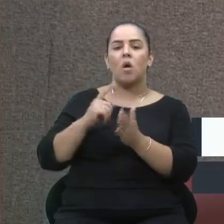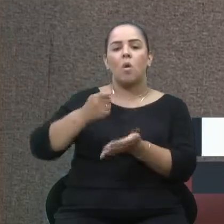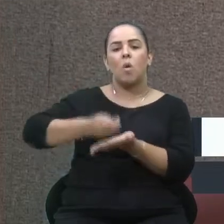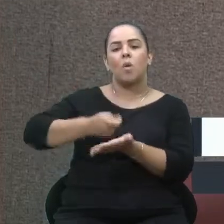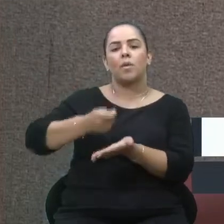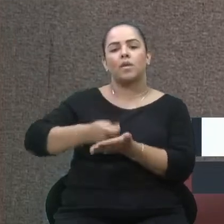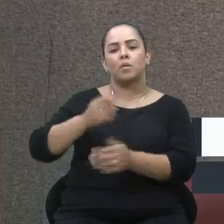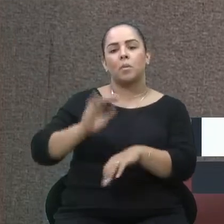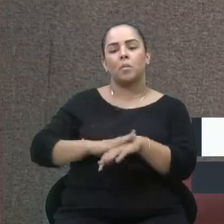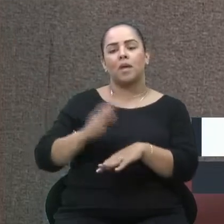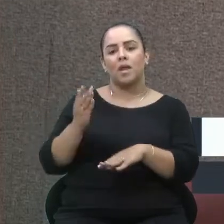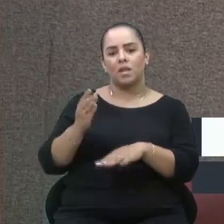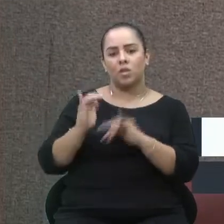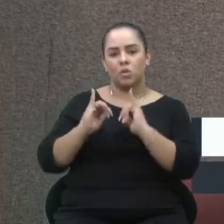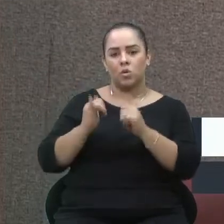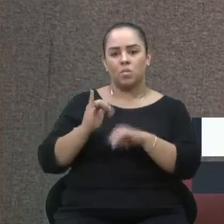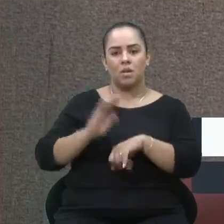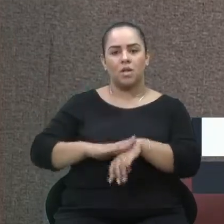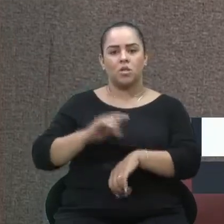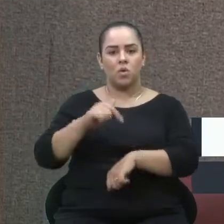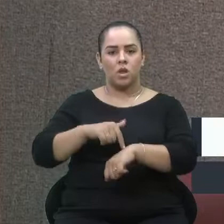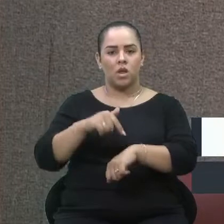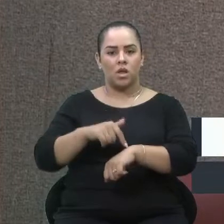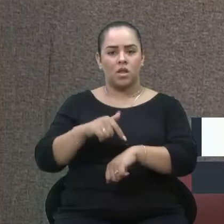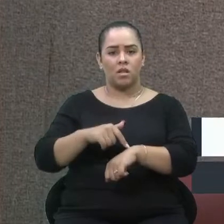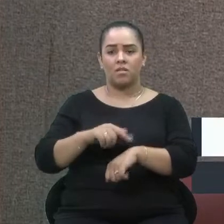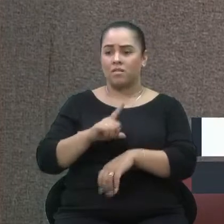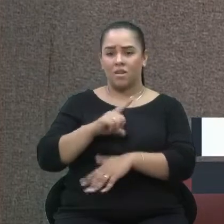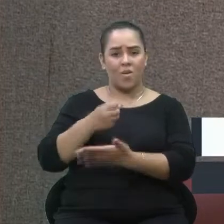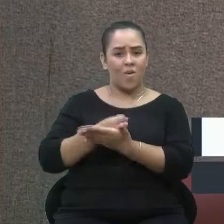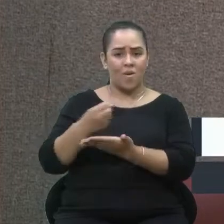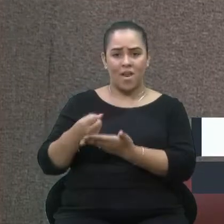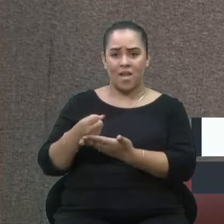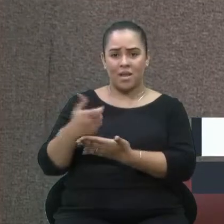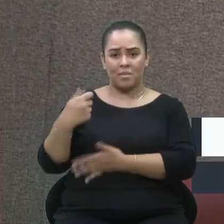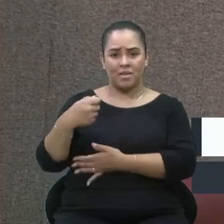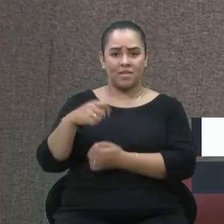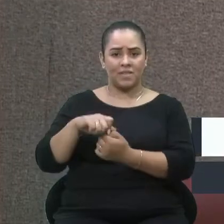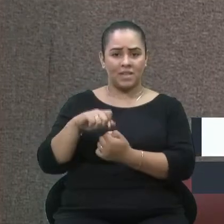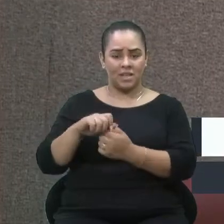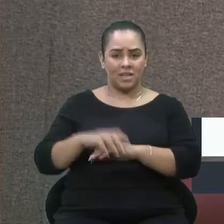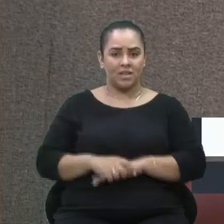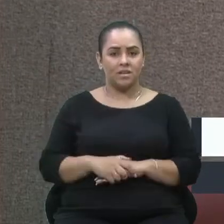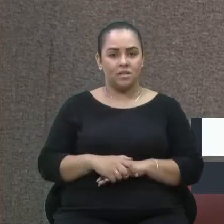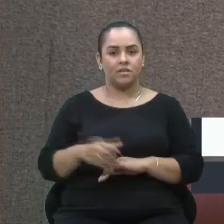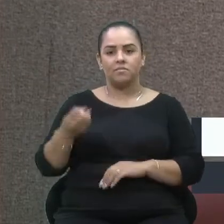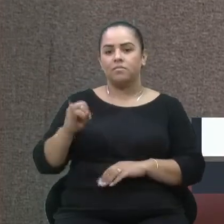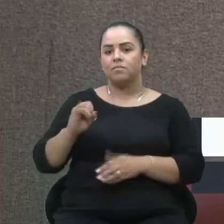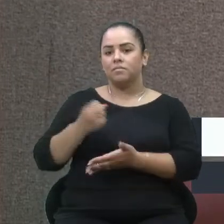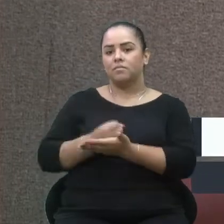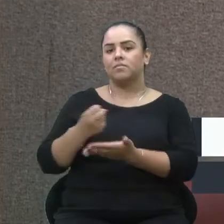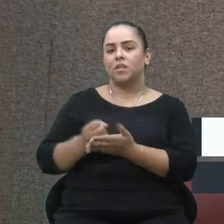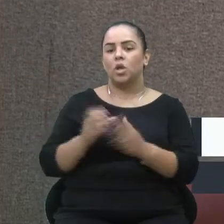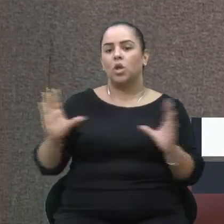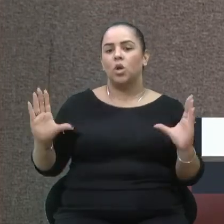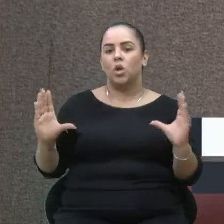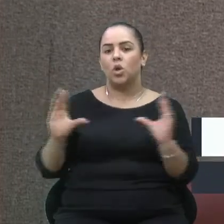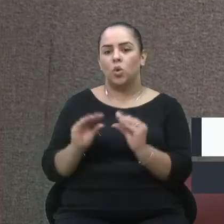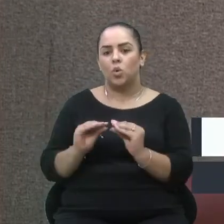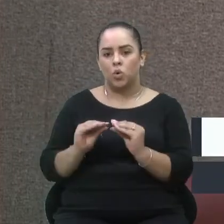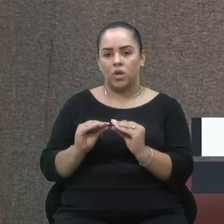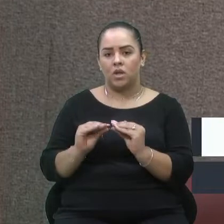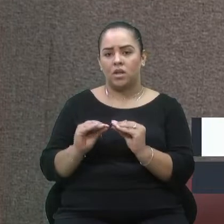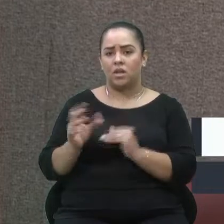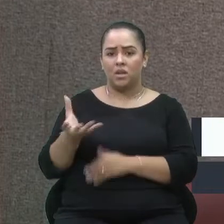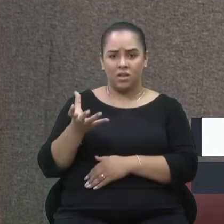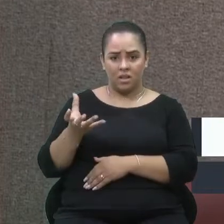itinerário, mais horários, isso aí está em contrato, tem que ser cumprido. Se o contrato já está enxuto o suficiente e querem